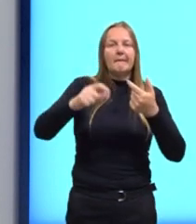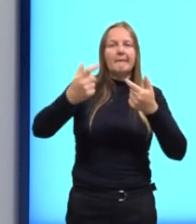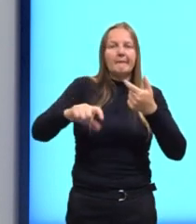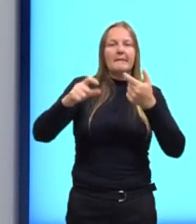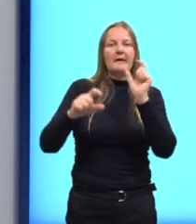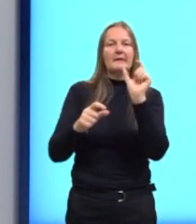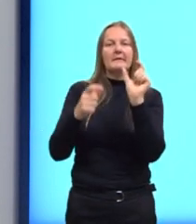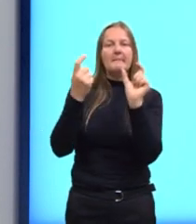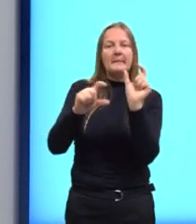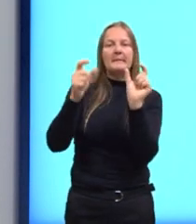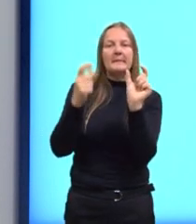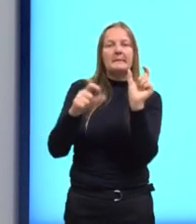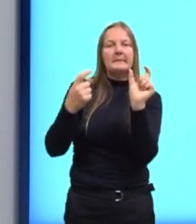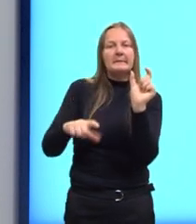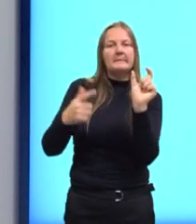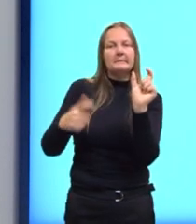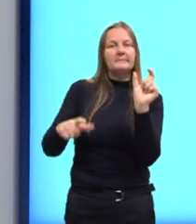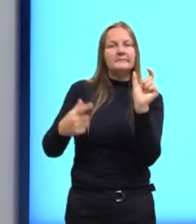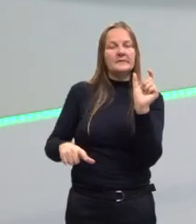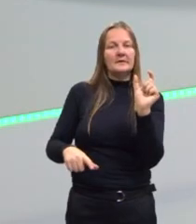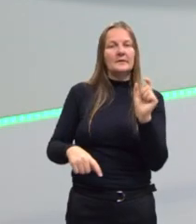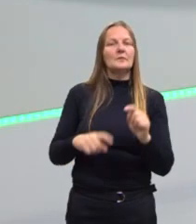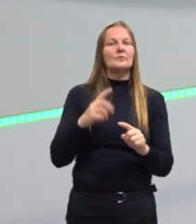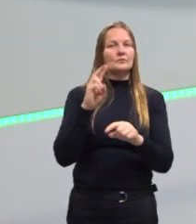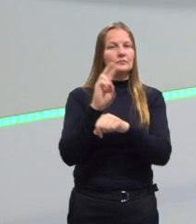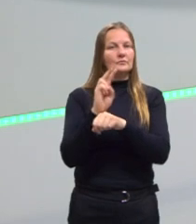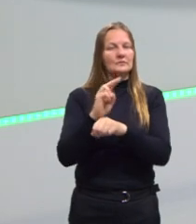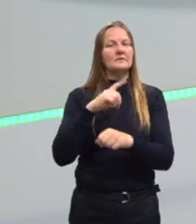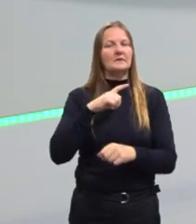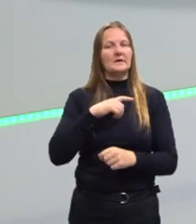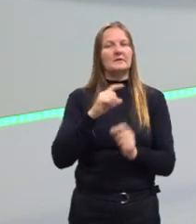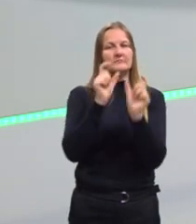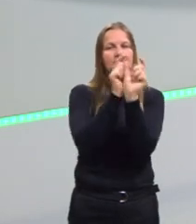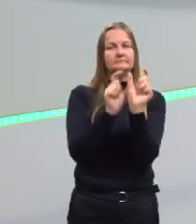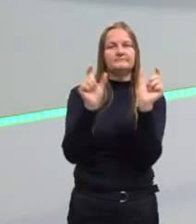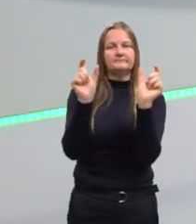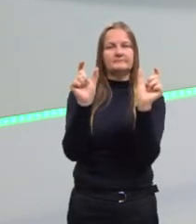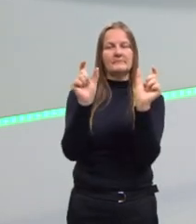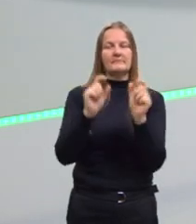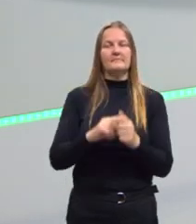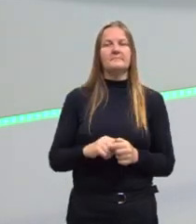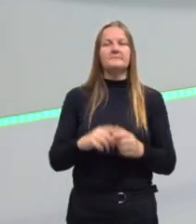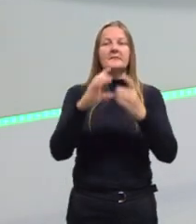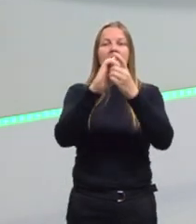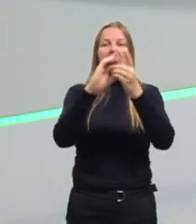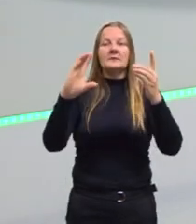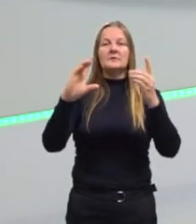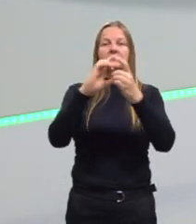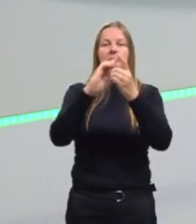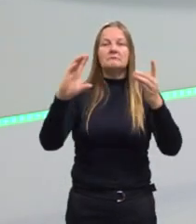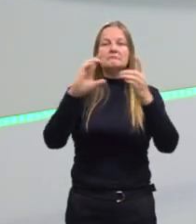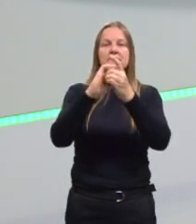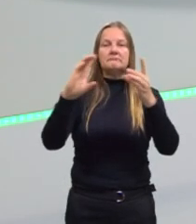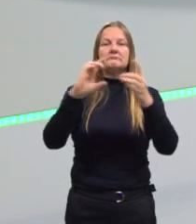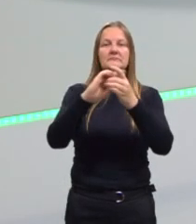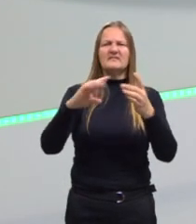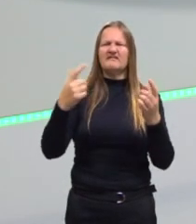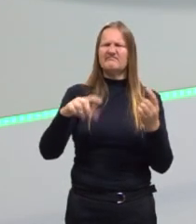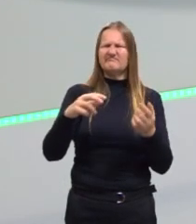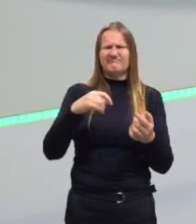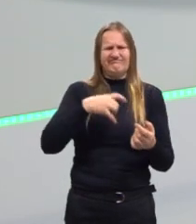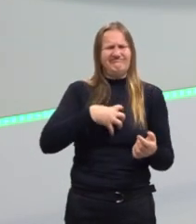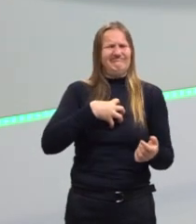milhões de vezes. Temos uma aula sobre sinônimos lembrando disso também. democratização, democratização, democratização.